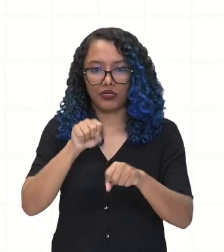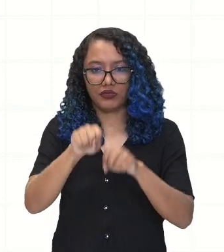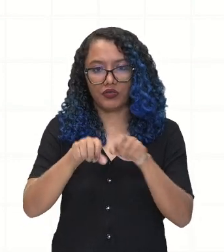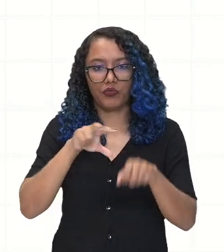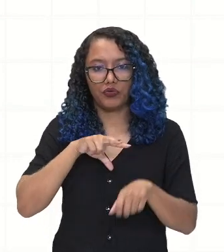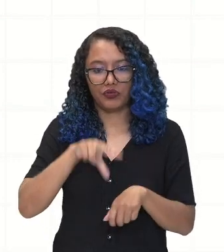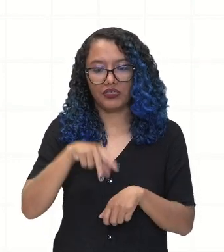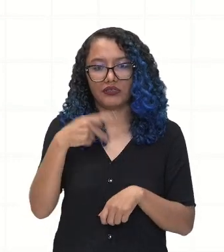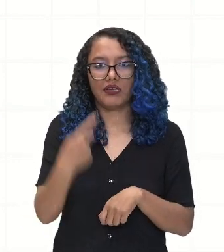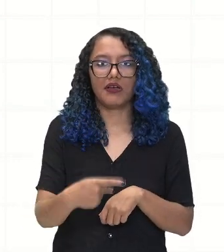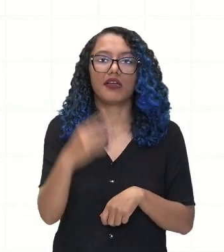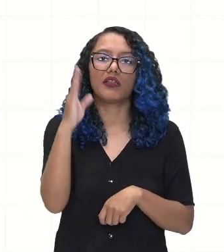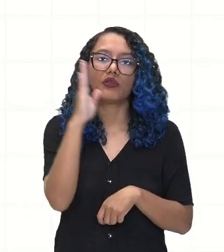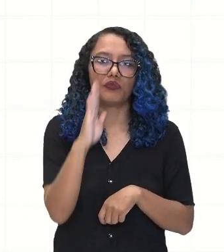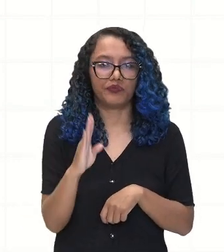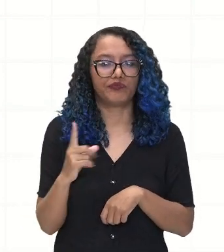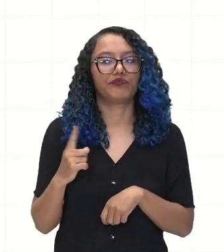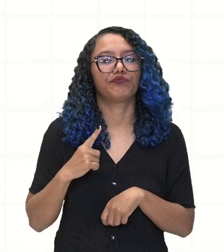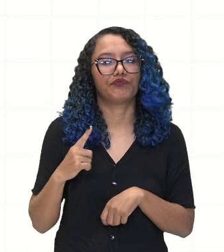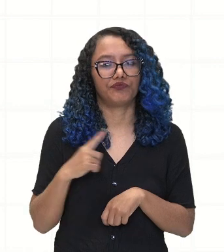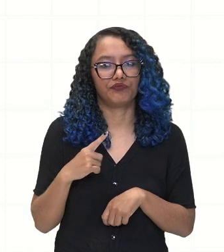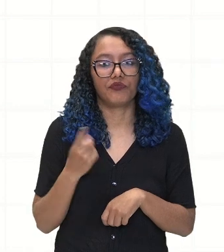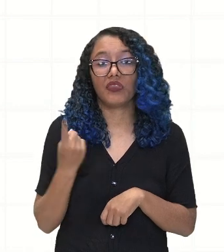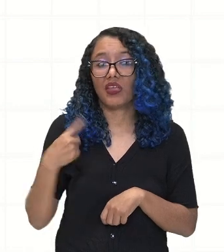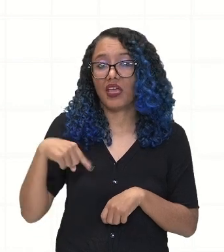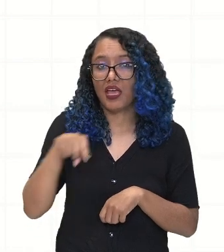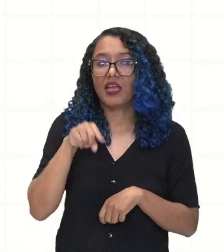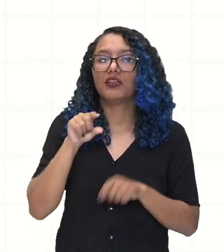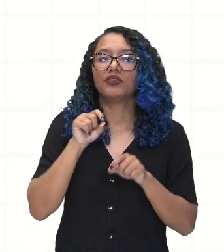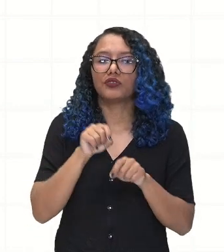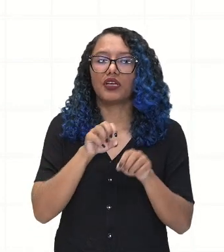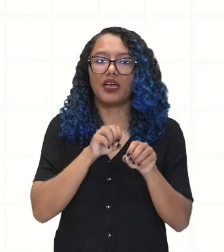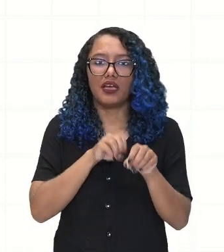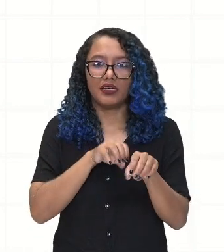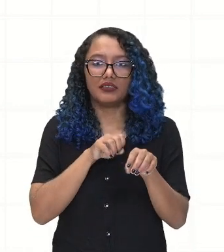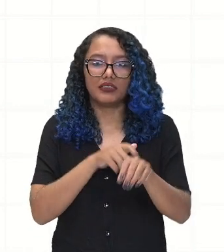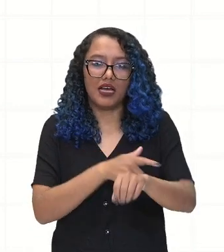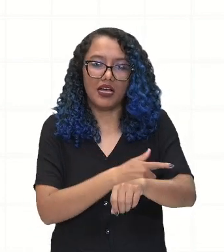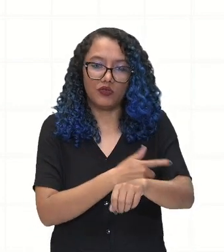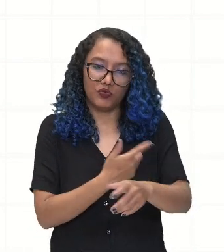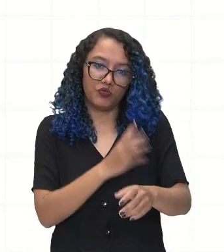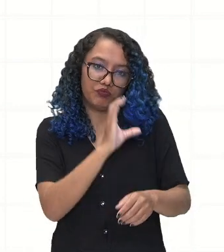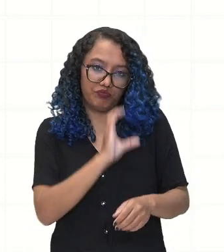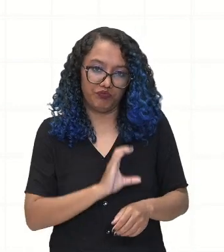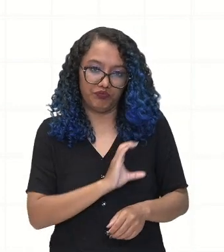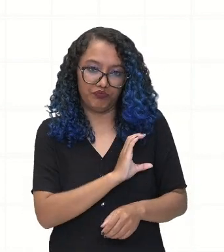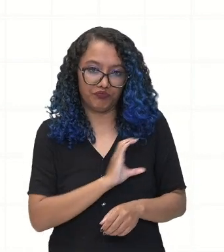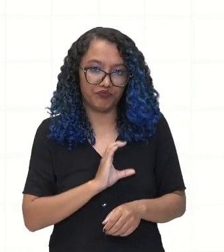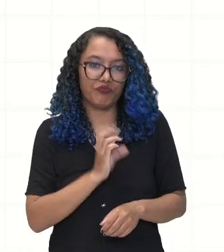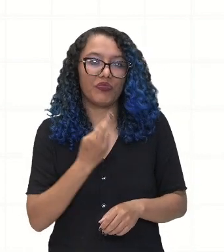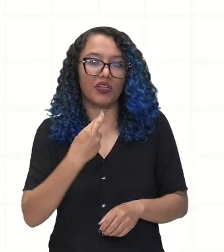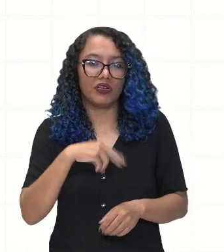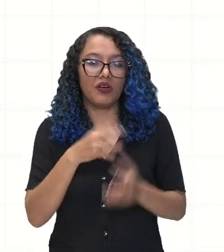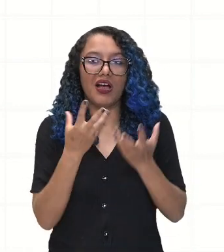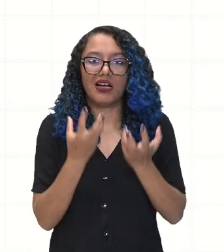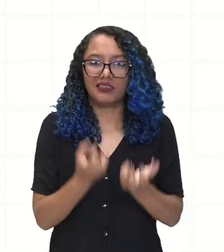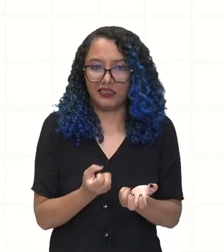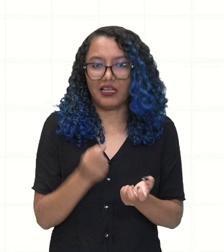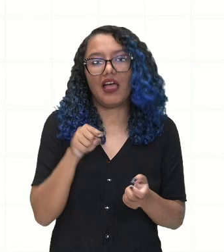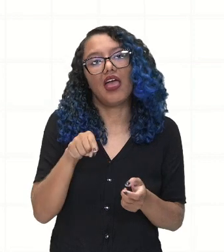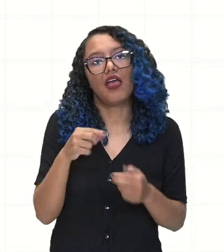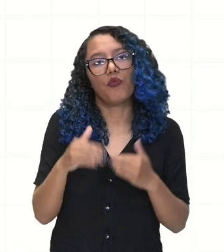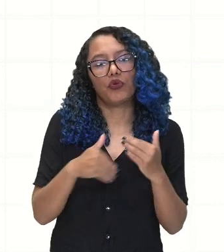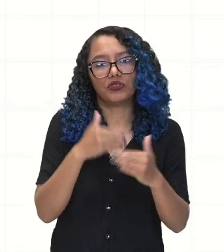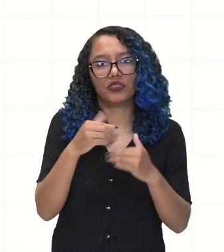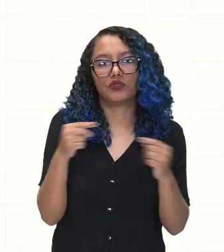do Brasil. Eles foram catequizados, justamente aquele processo de aculturação, em que